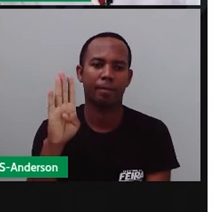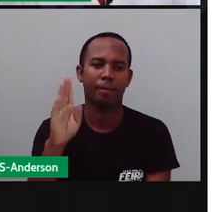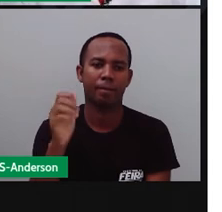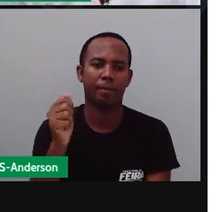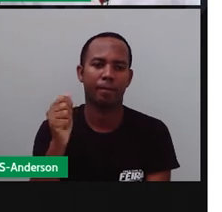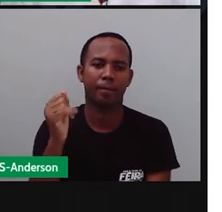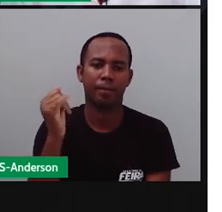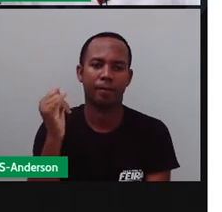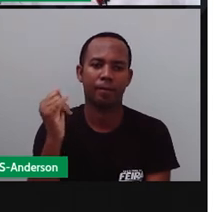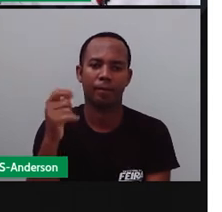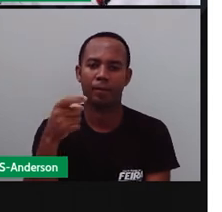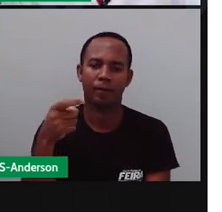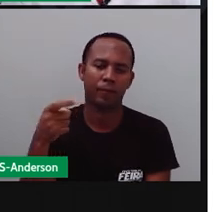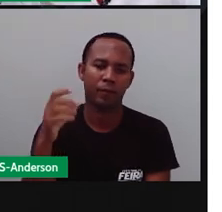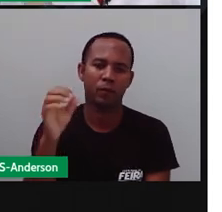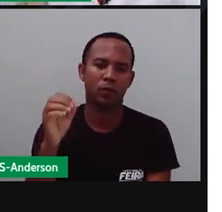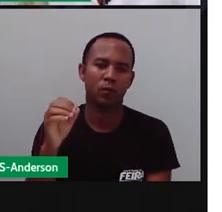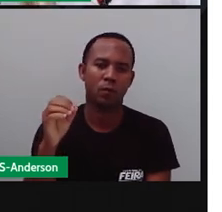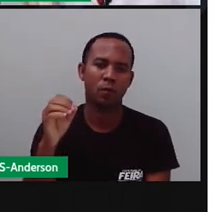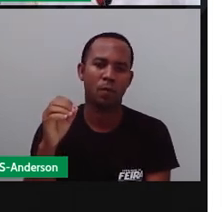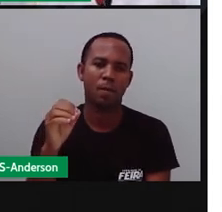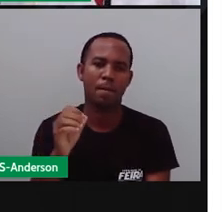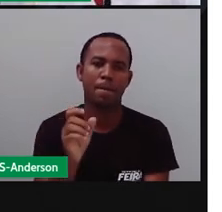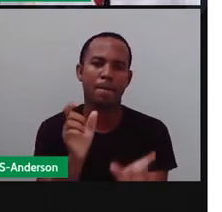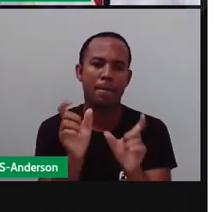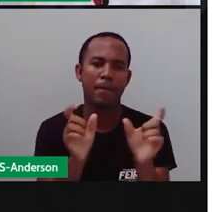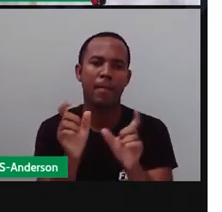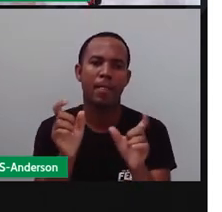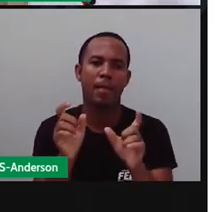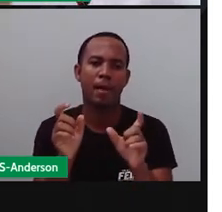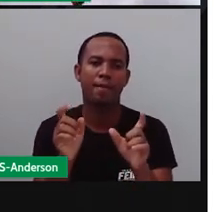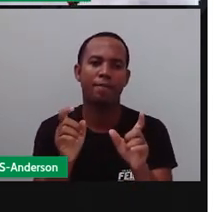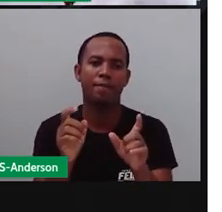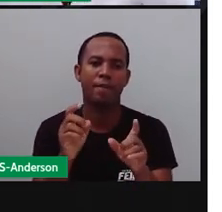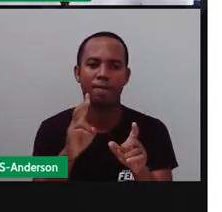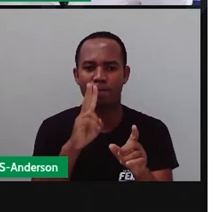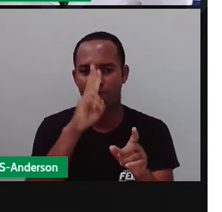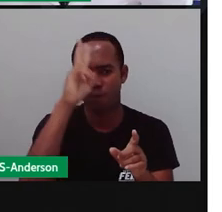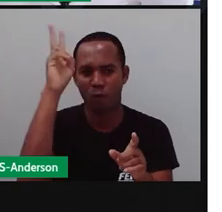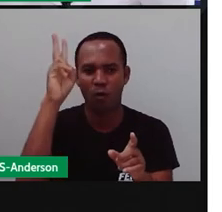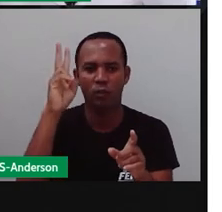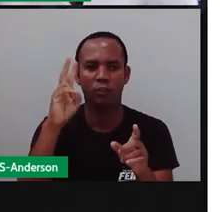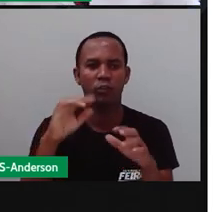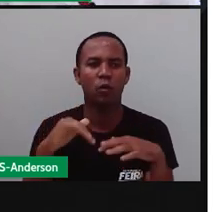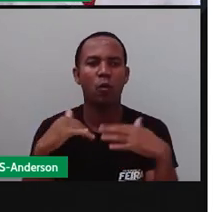A sílaba mais forte é o quê? O BAI. Ó, de baixo.